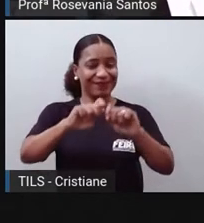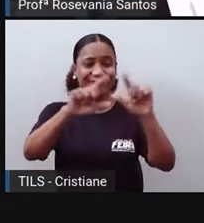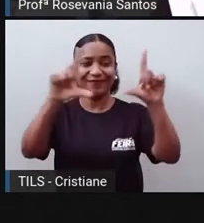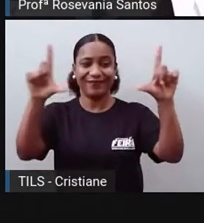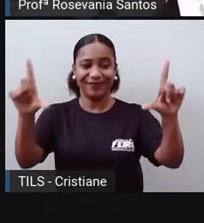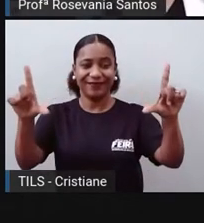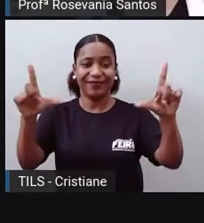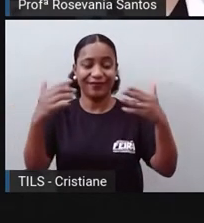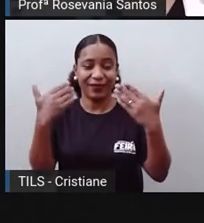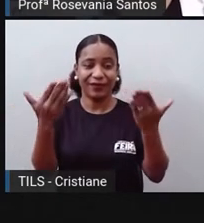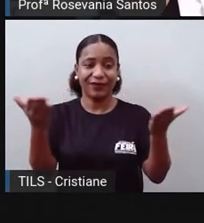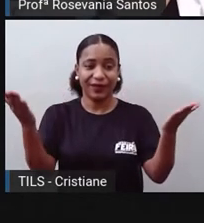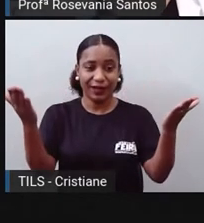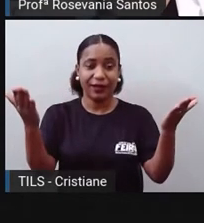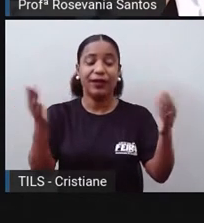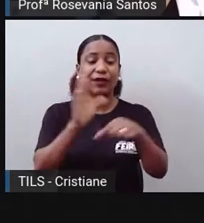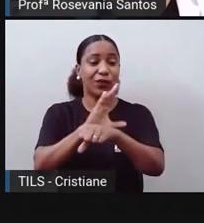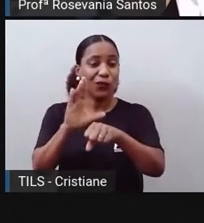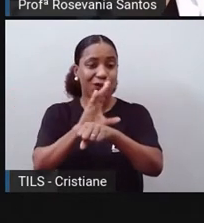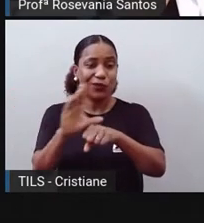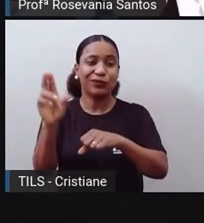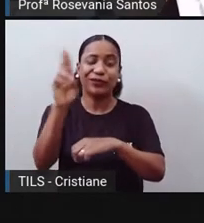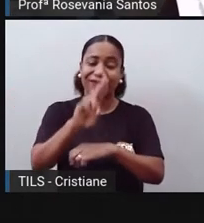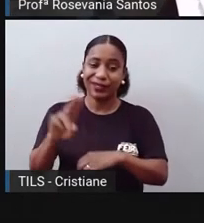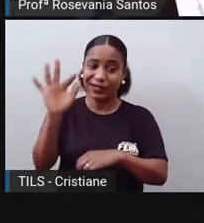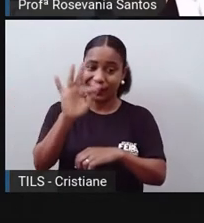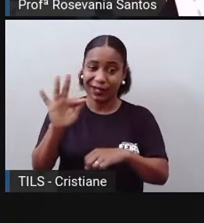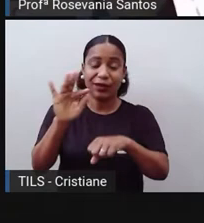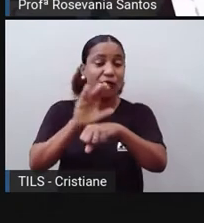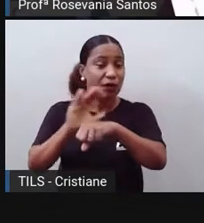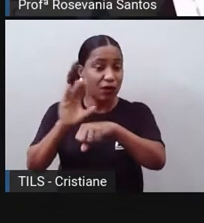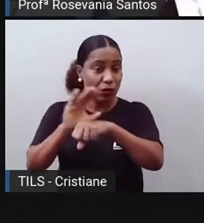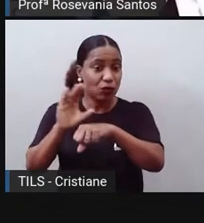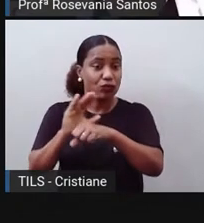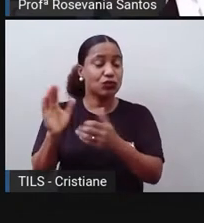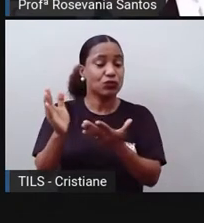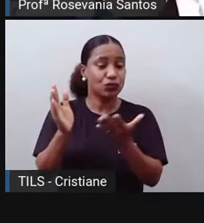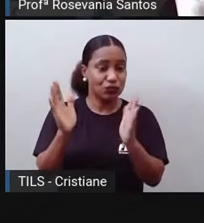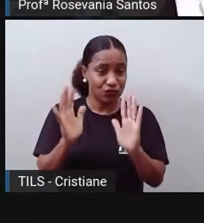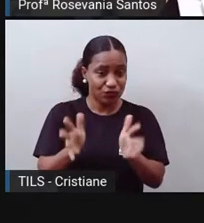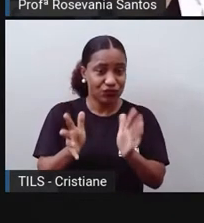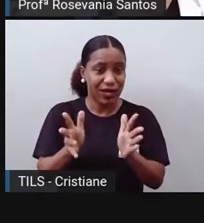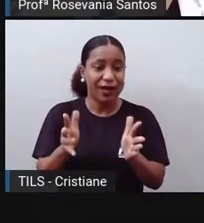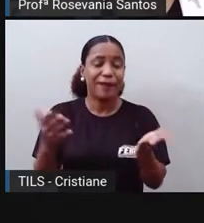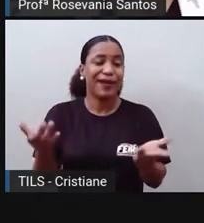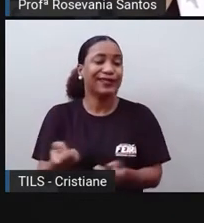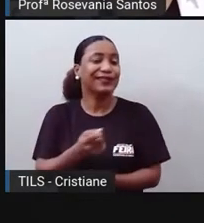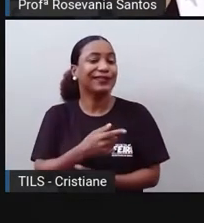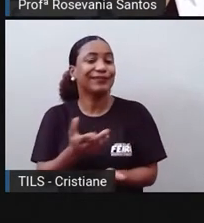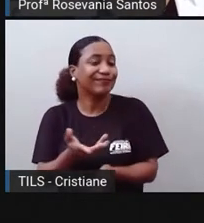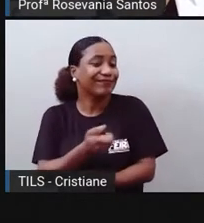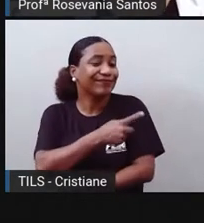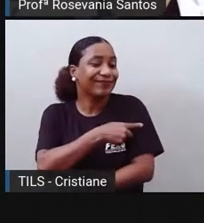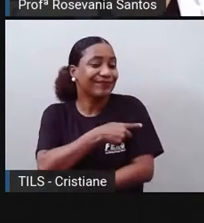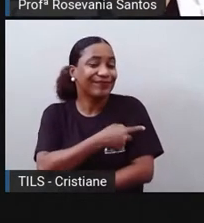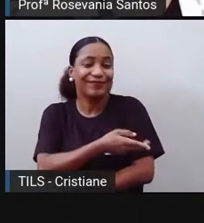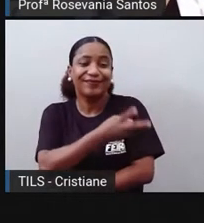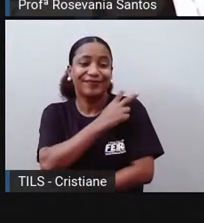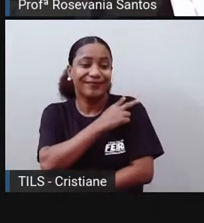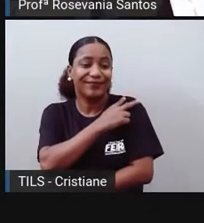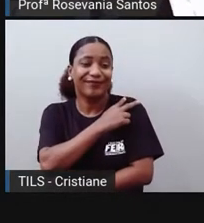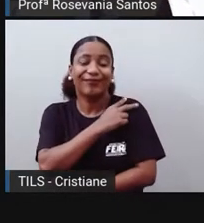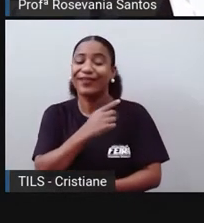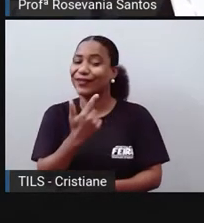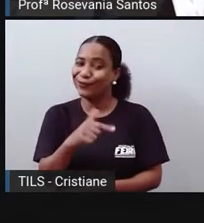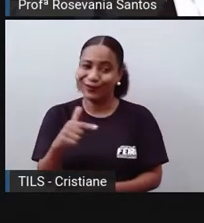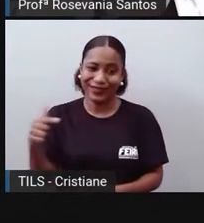universidades, para alguns cursos, isso já era realidade. Mas na educação básica, principalmente para a série de vocês, isso, pelo